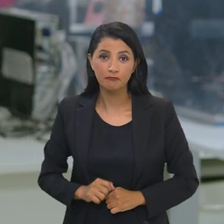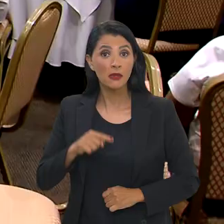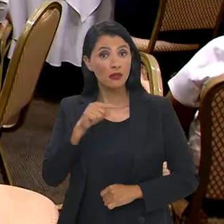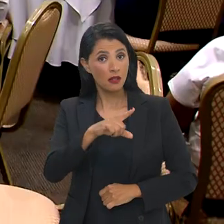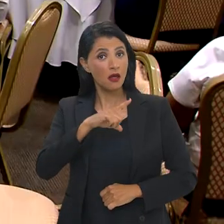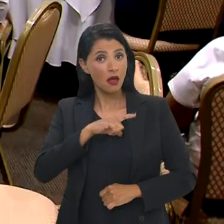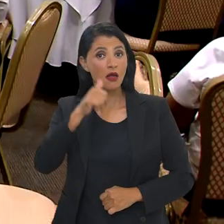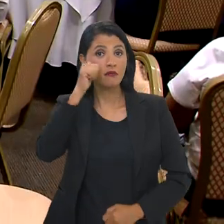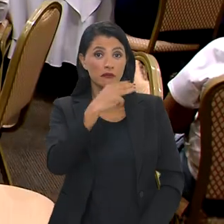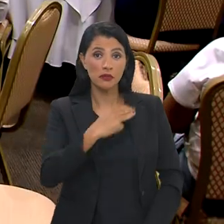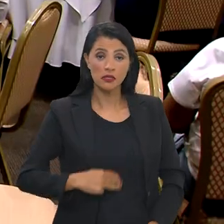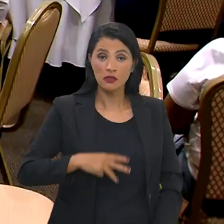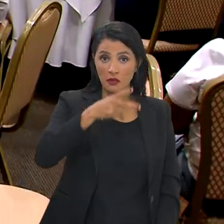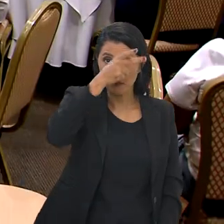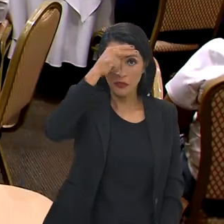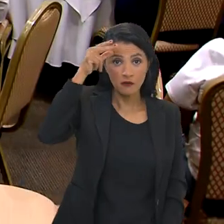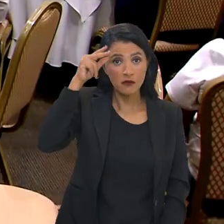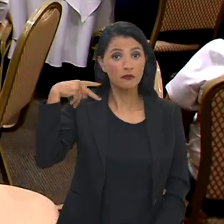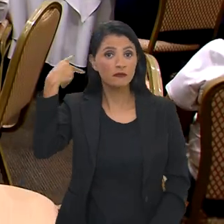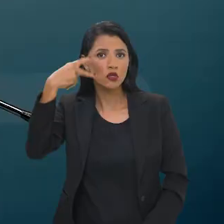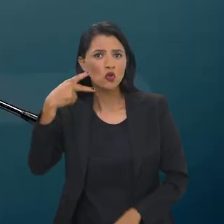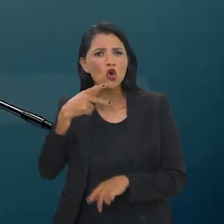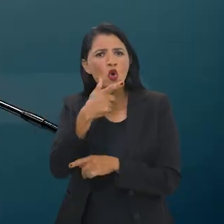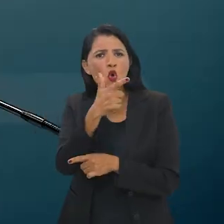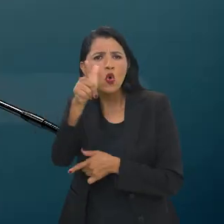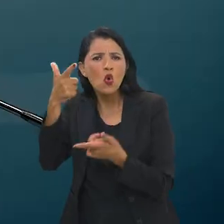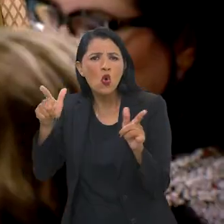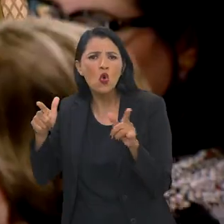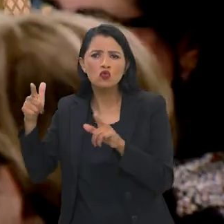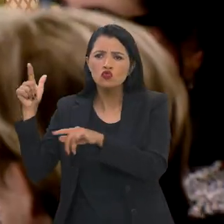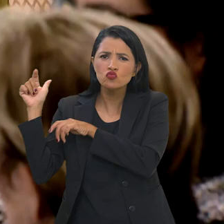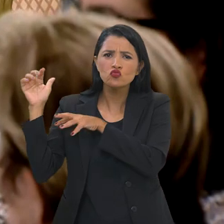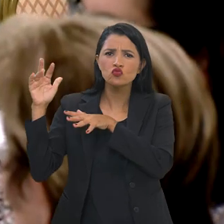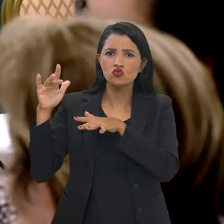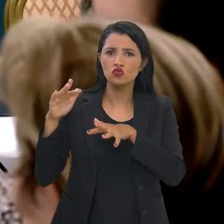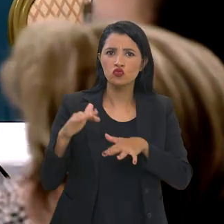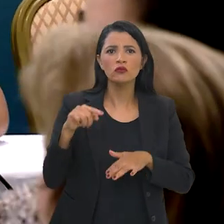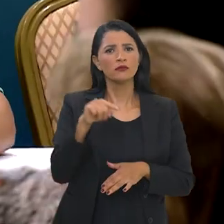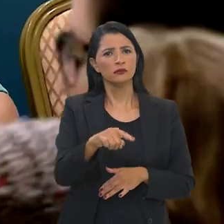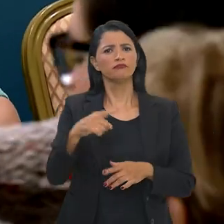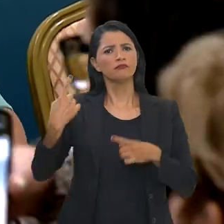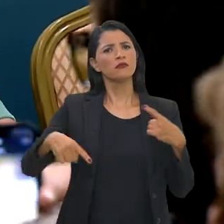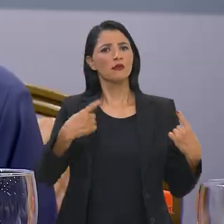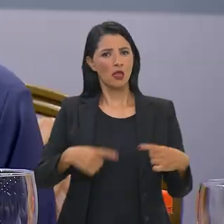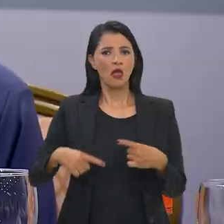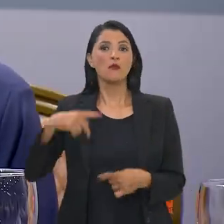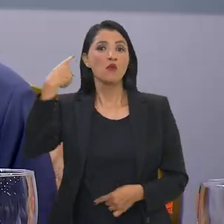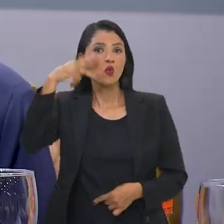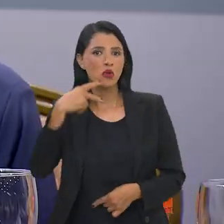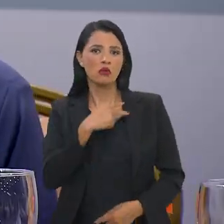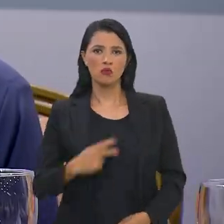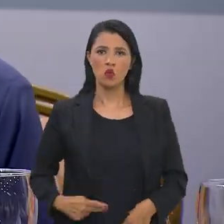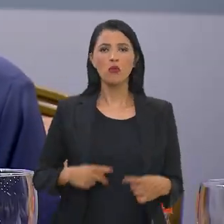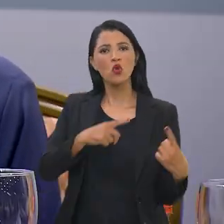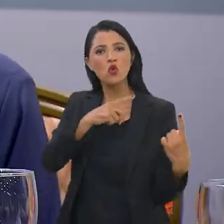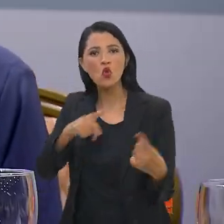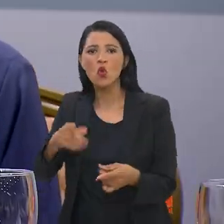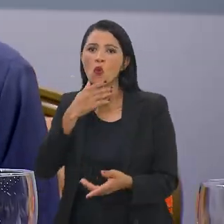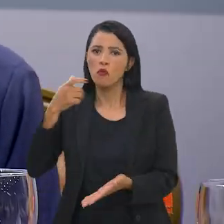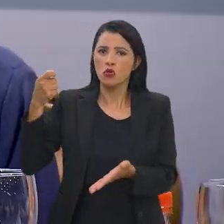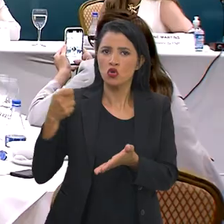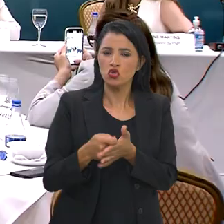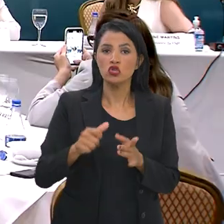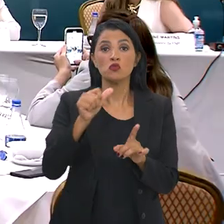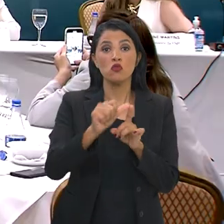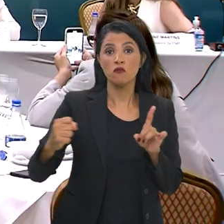em Brasília. Nele, ministras, prefeitas, vereadoras e outras representantes de todo o Brasil debateram políticas públicas de